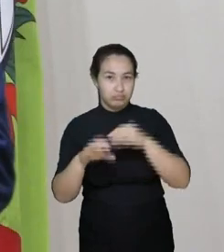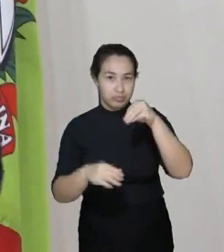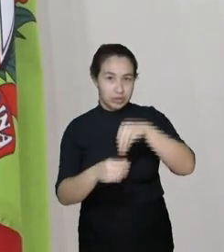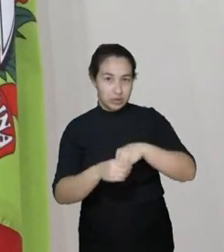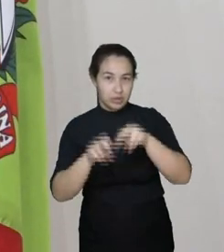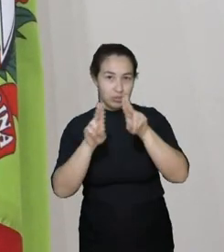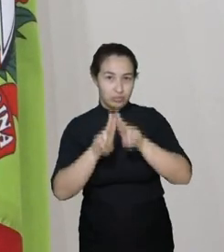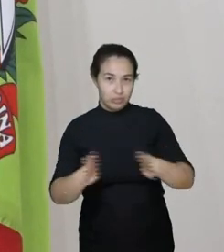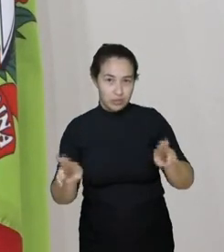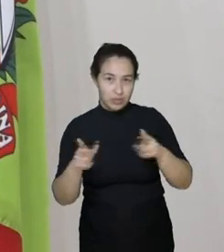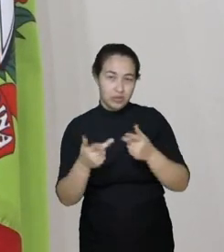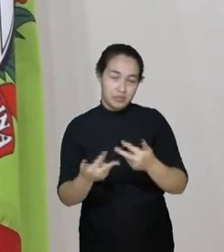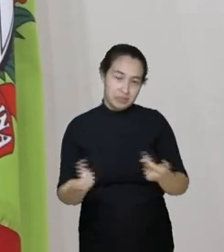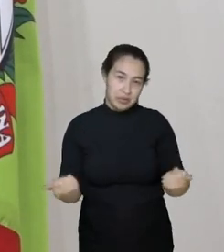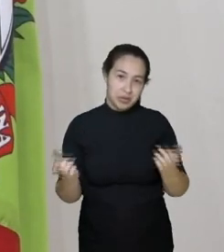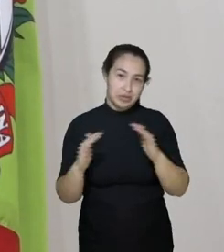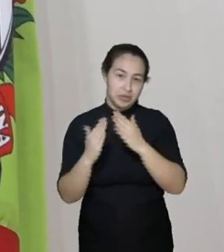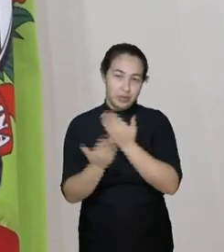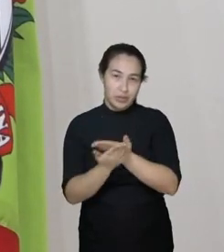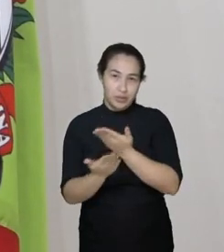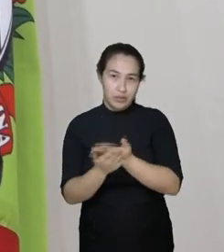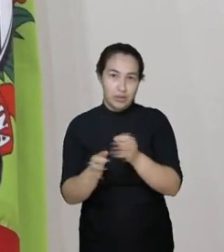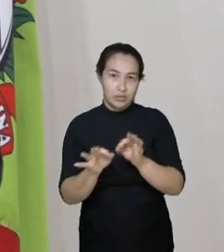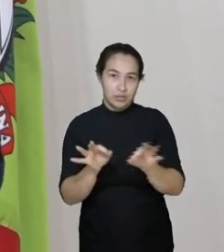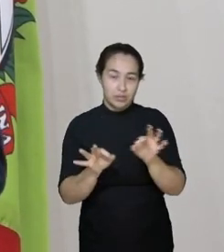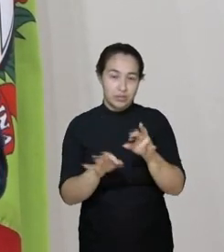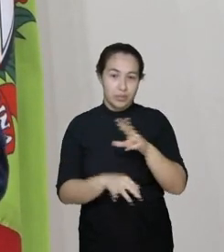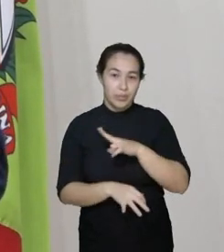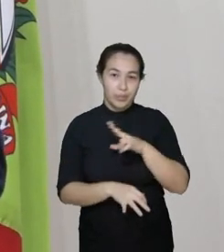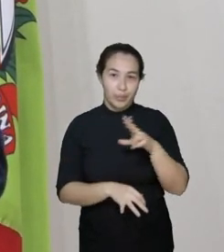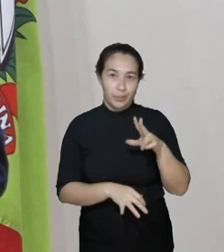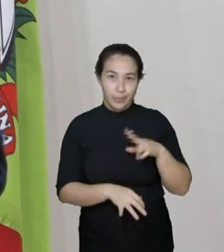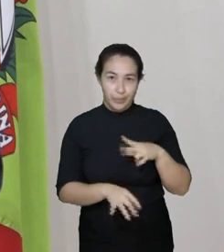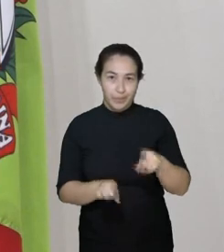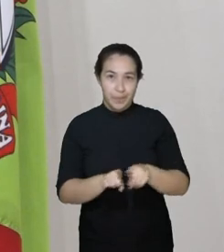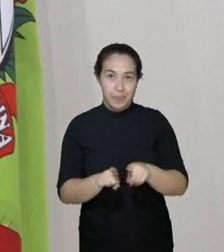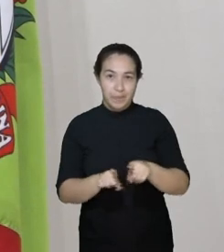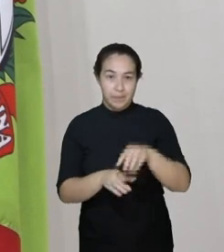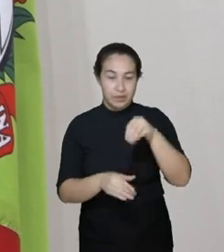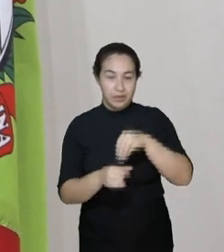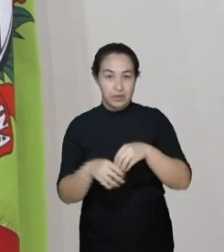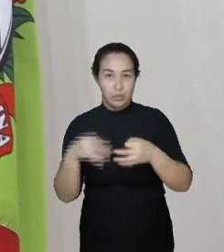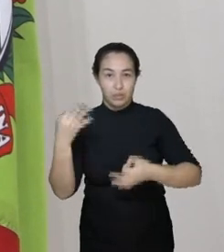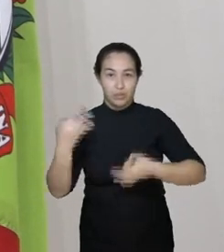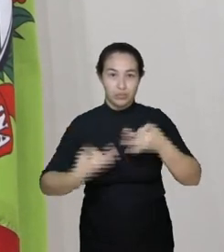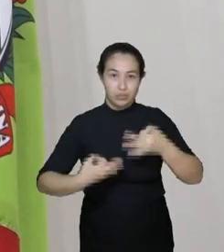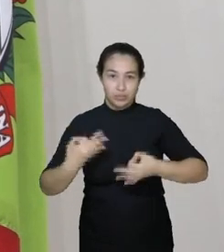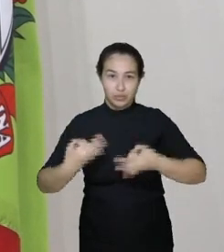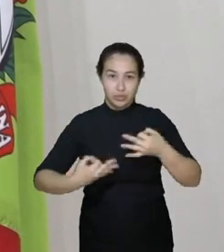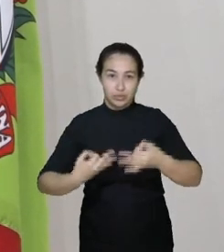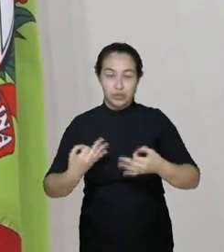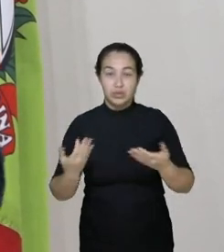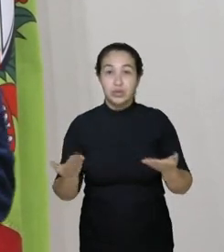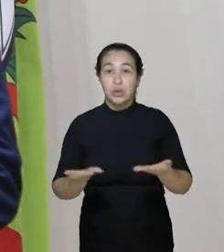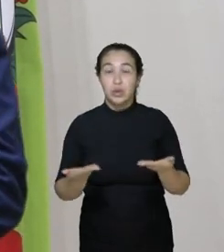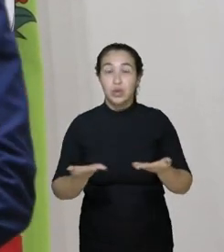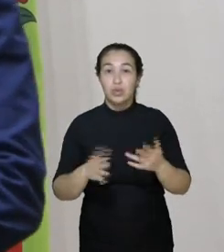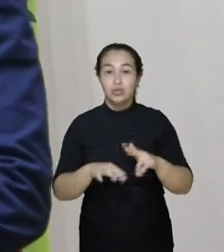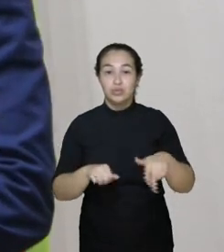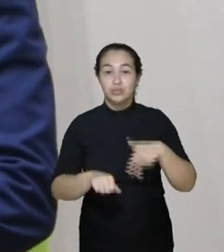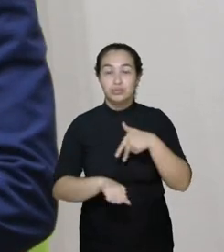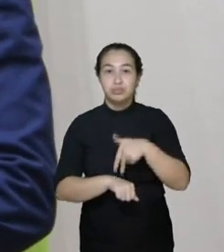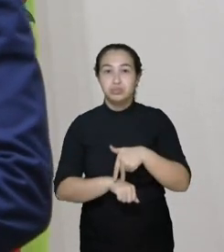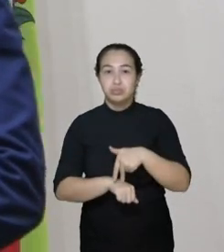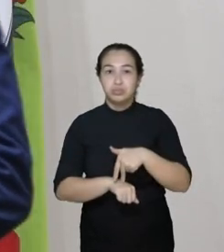dentro de instituições públicas, dentro da justiça. E hoje eu subo nessa